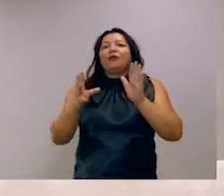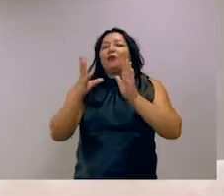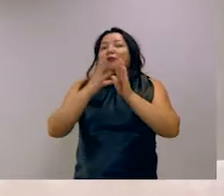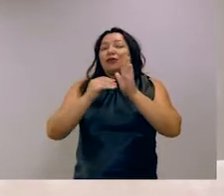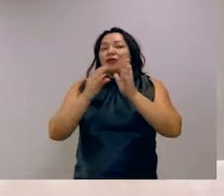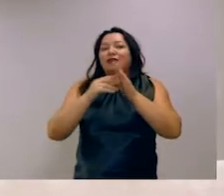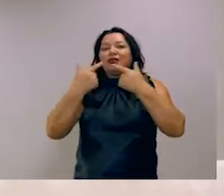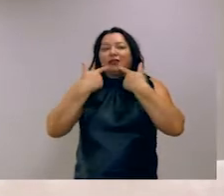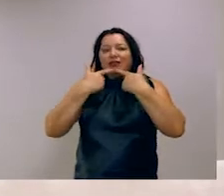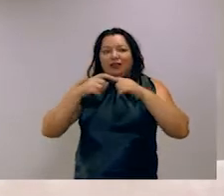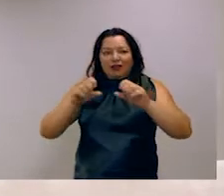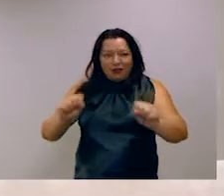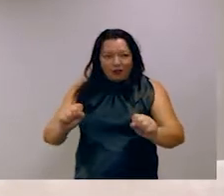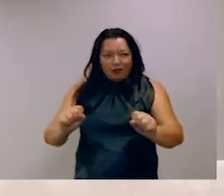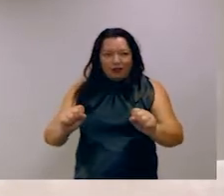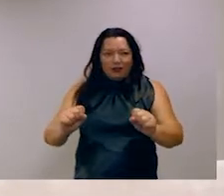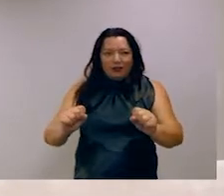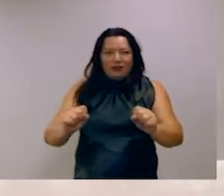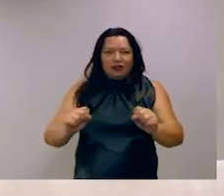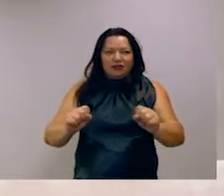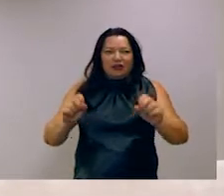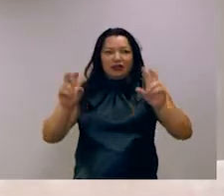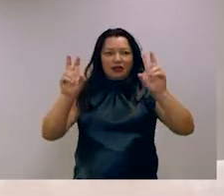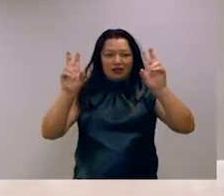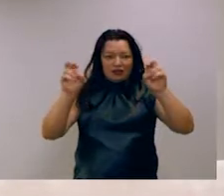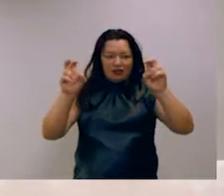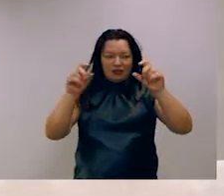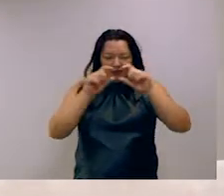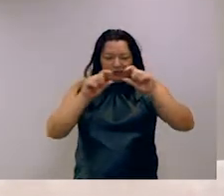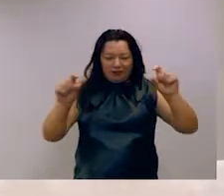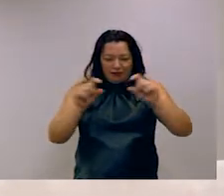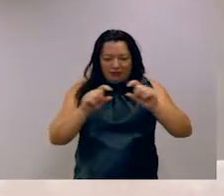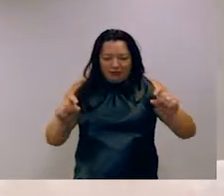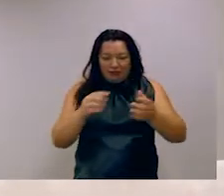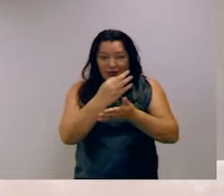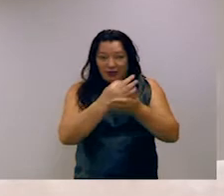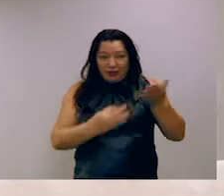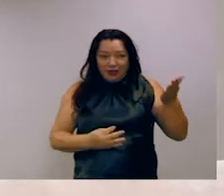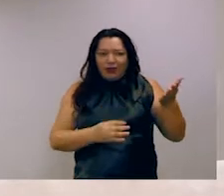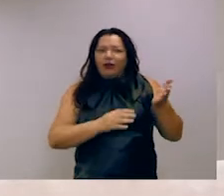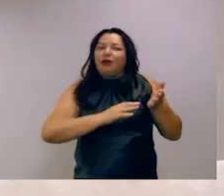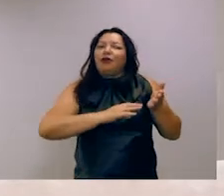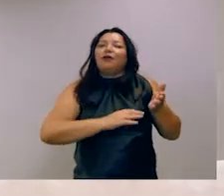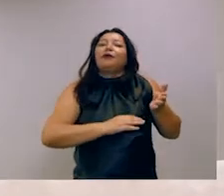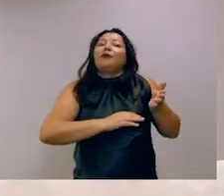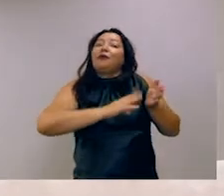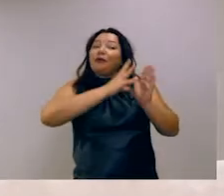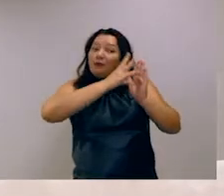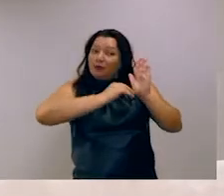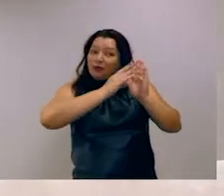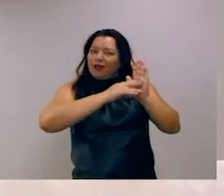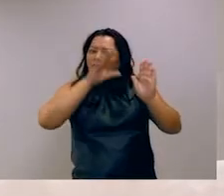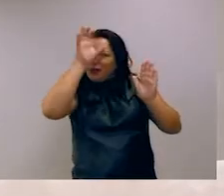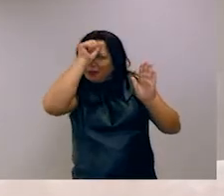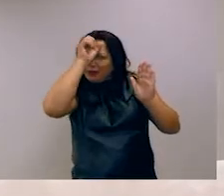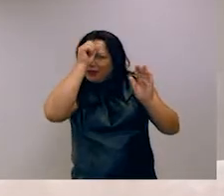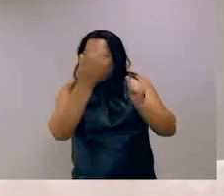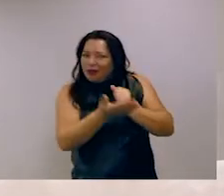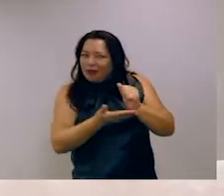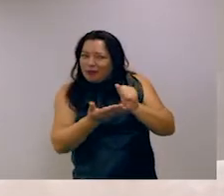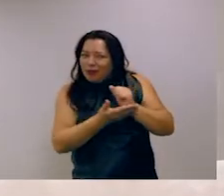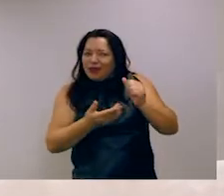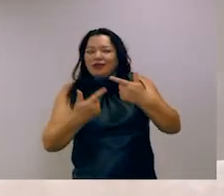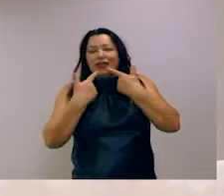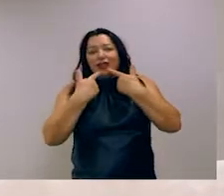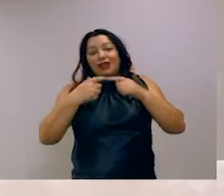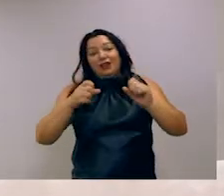usando textos sem rótulos, aquele seu modelo aprendeu o elemento básico da linguagem. Depois você utiliza esse modelo